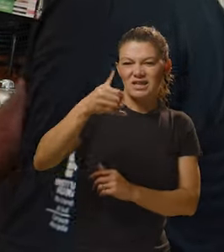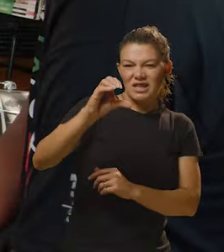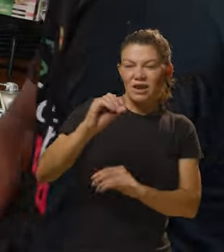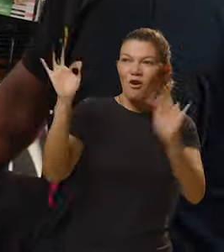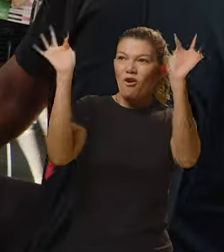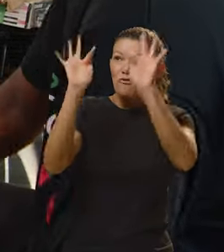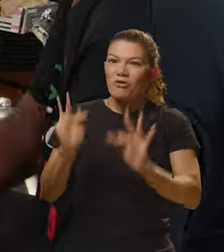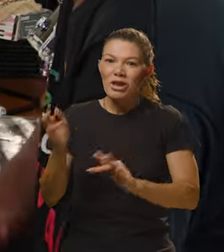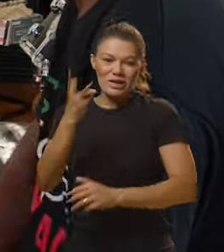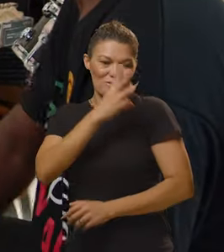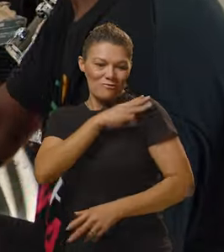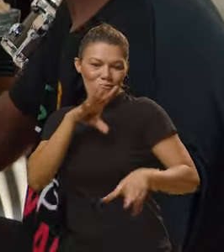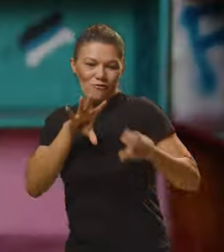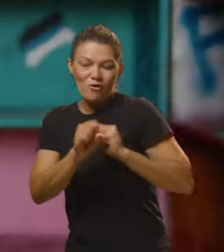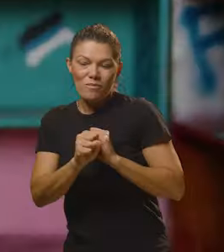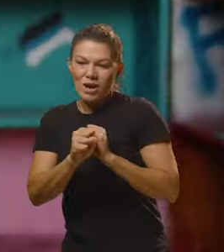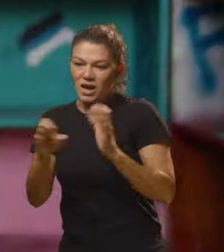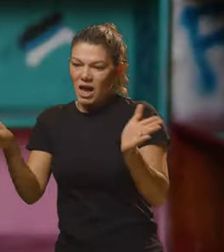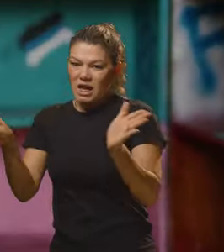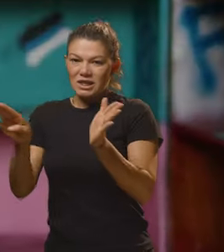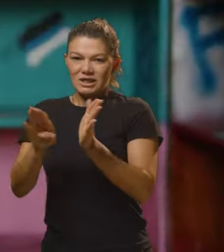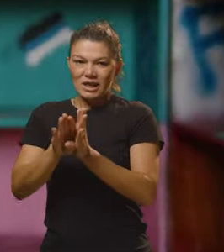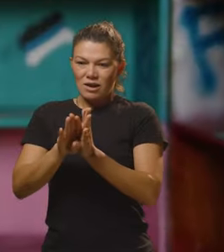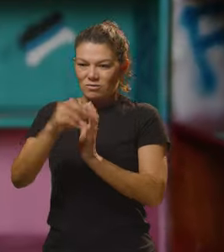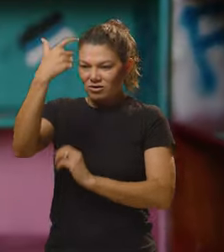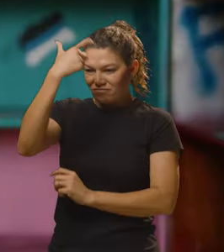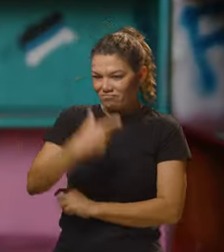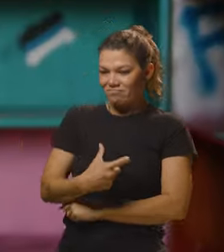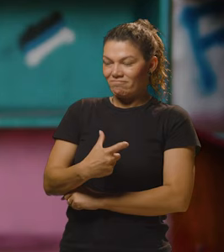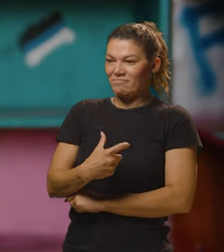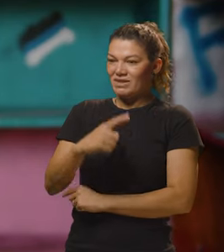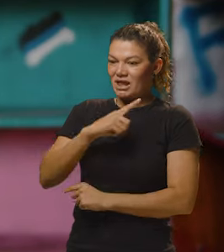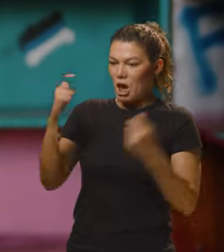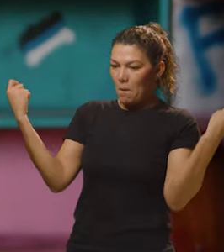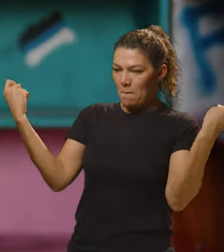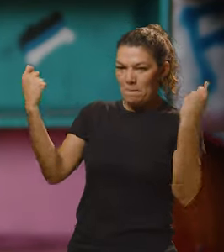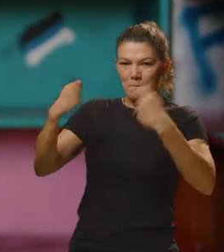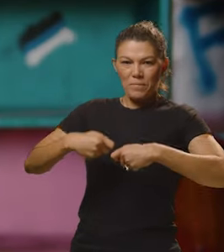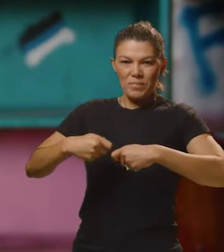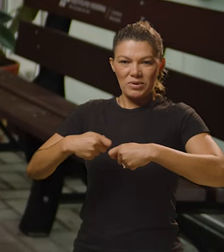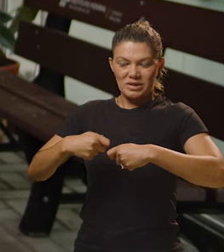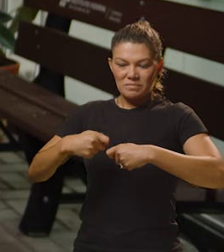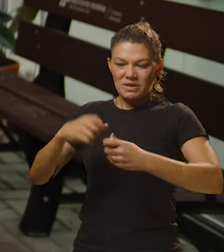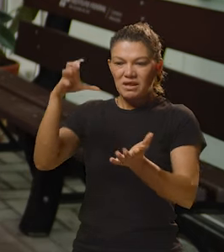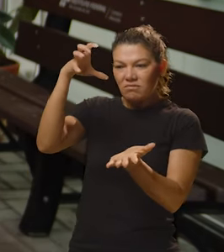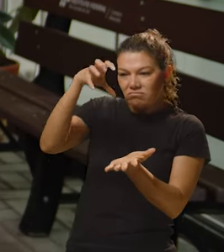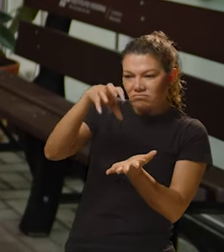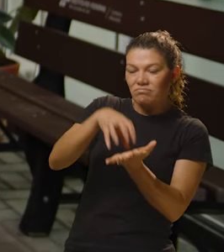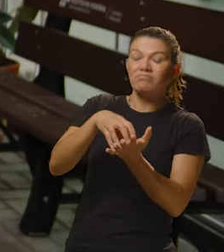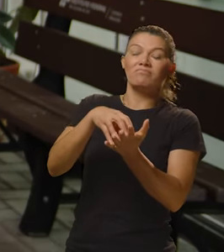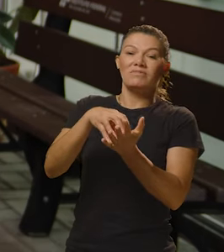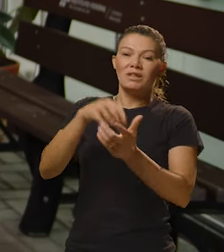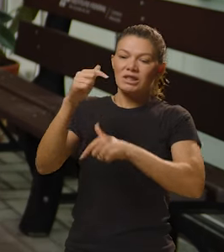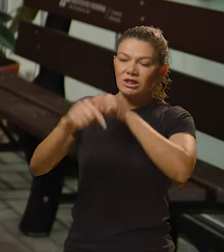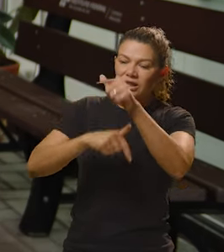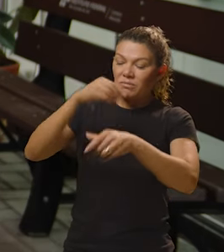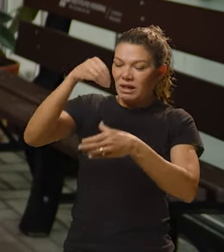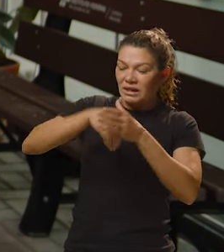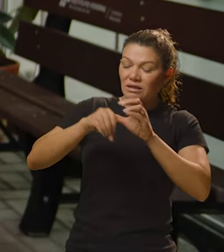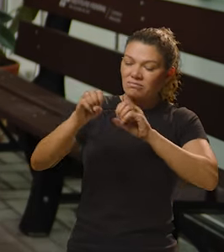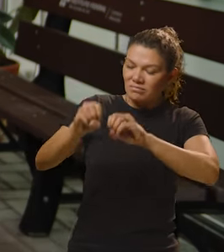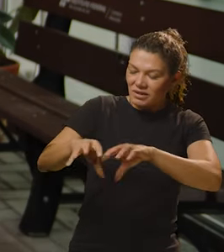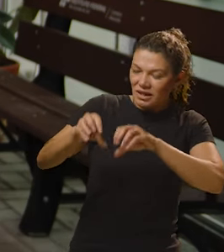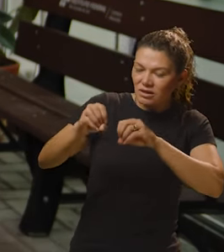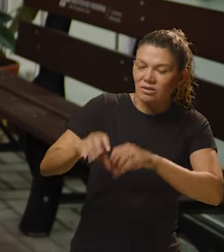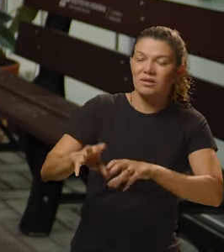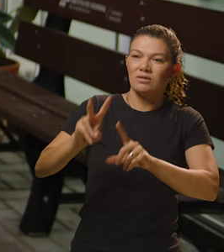por ter acabado o ensino médio. Chegar hoje nessa Marlise que tem a possibilidade de ser servidora pública e de atuar dentro